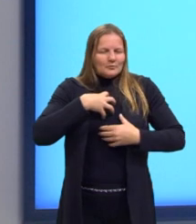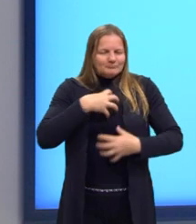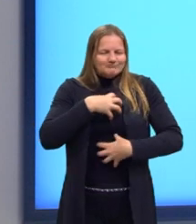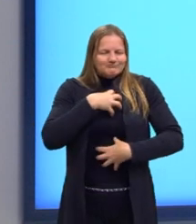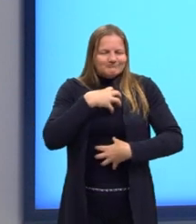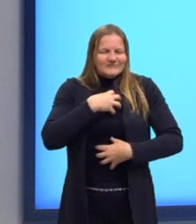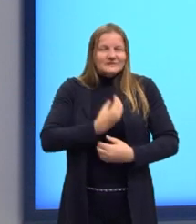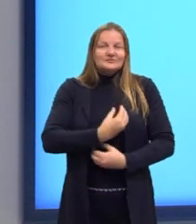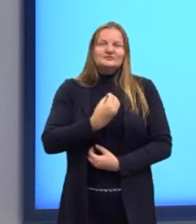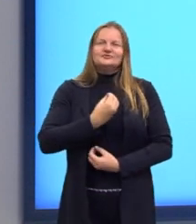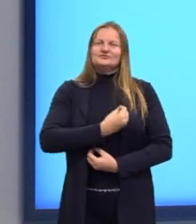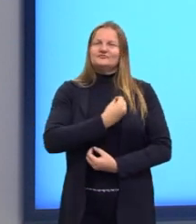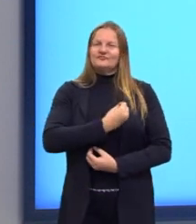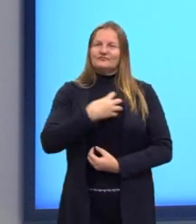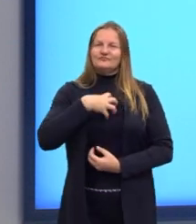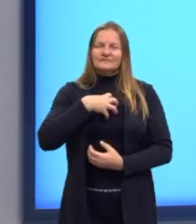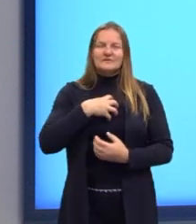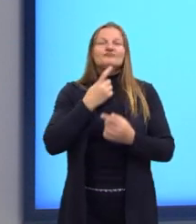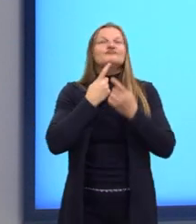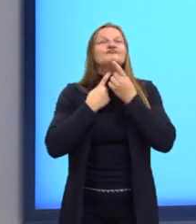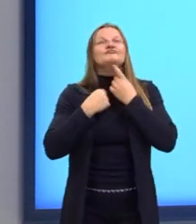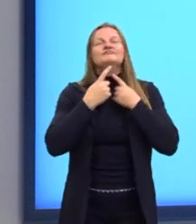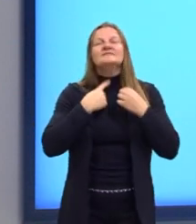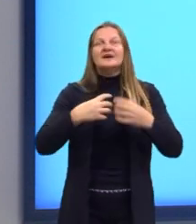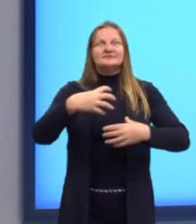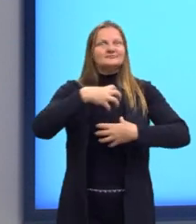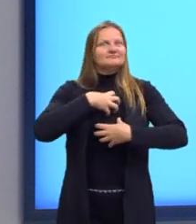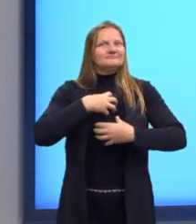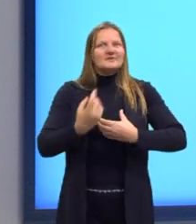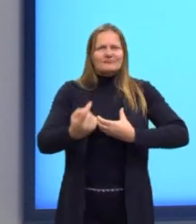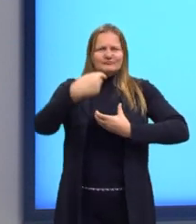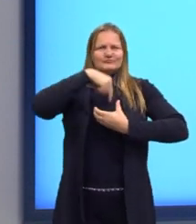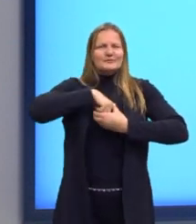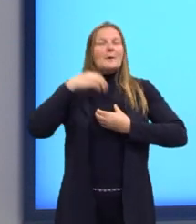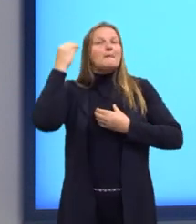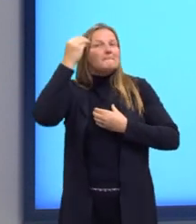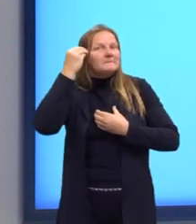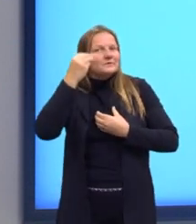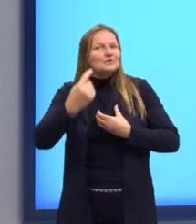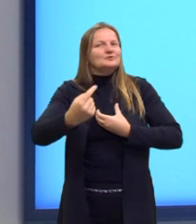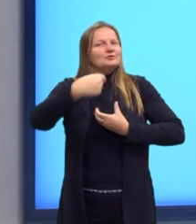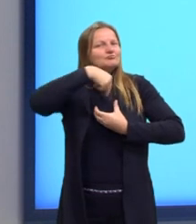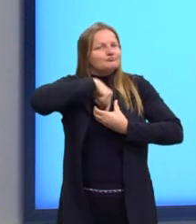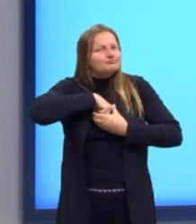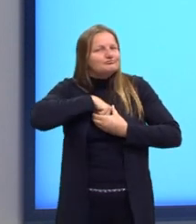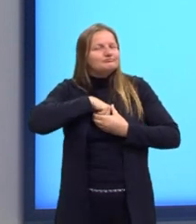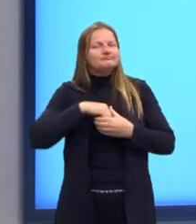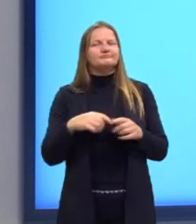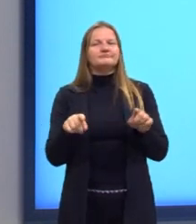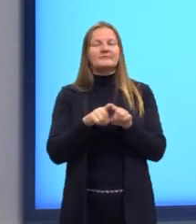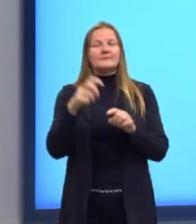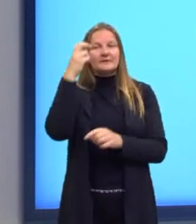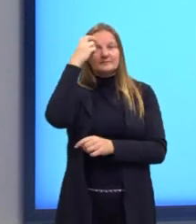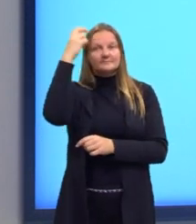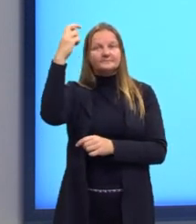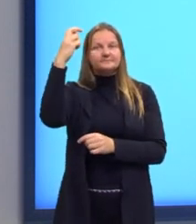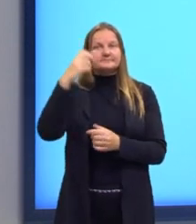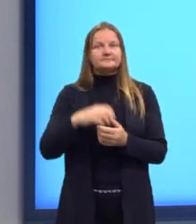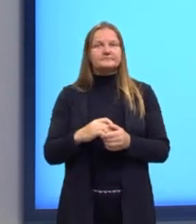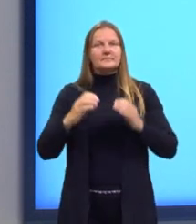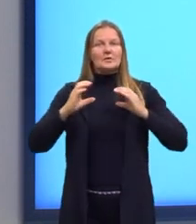sentimentos e desejos. E aí sim mais a psicologia mesmo. A inteligência